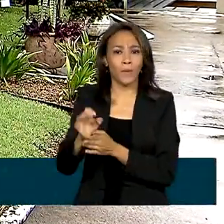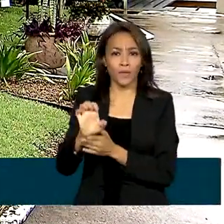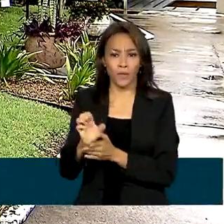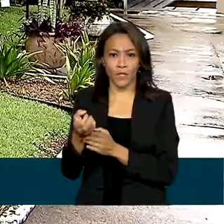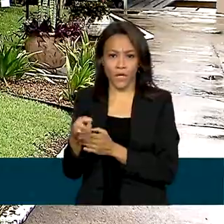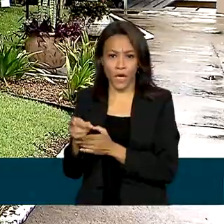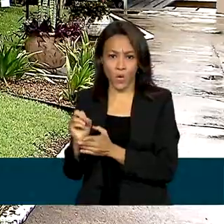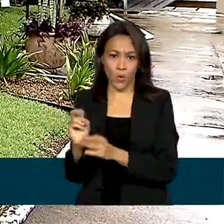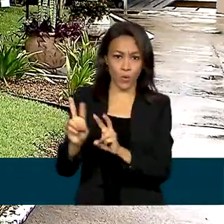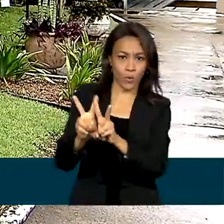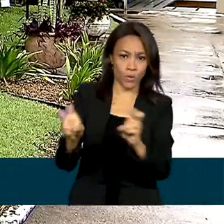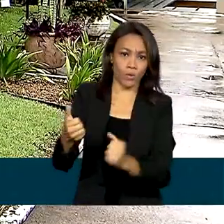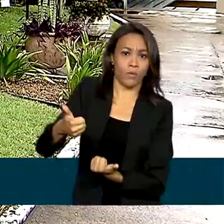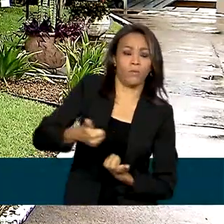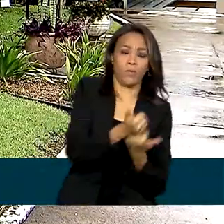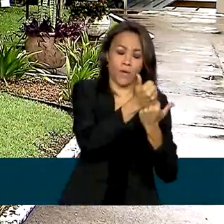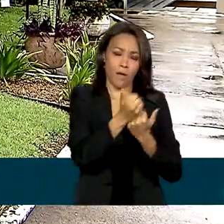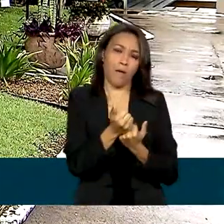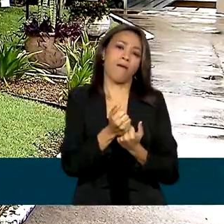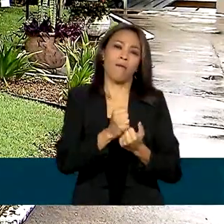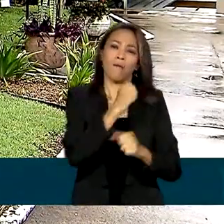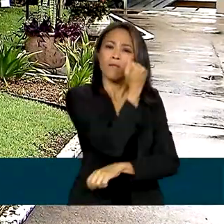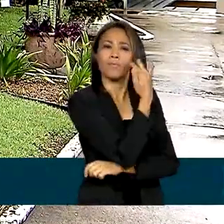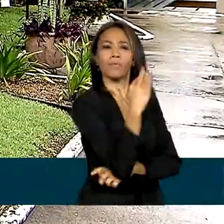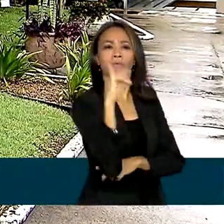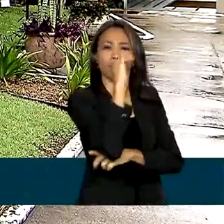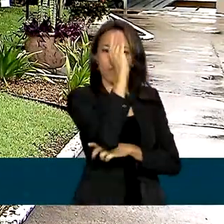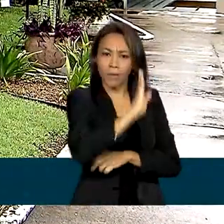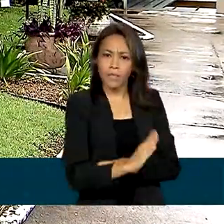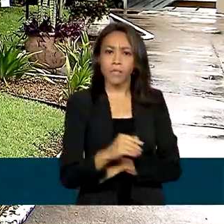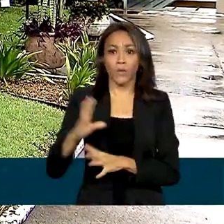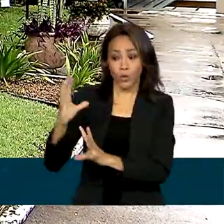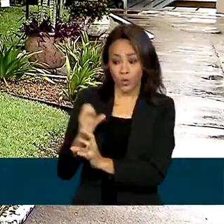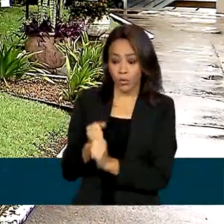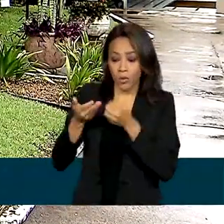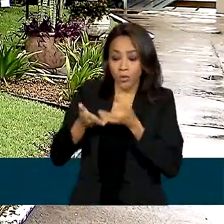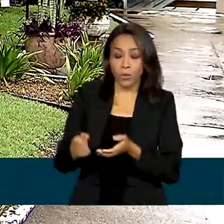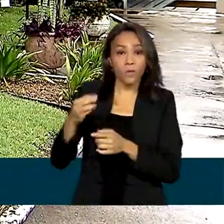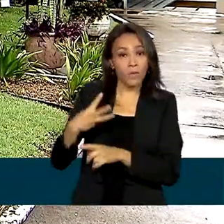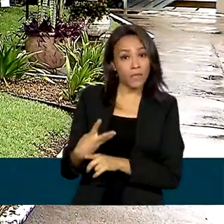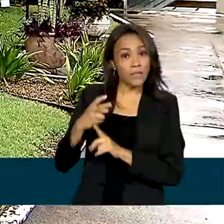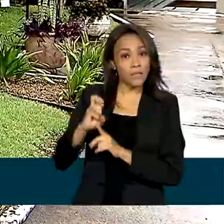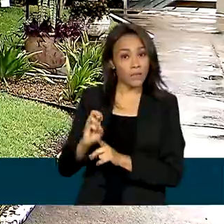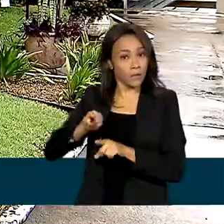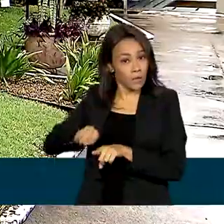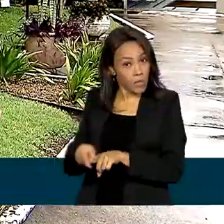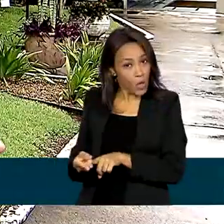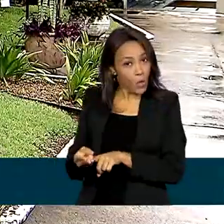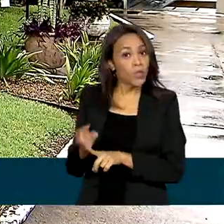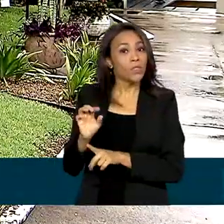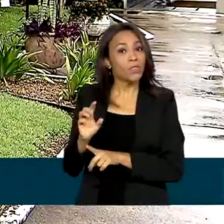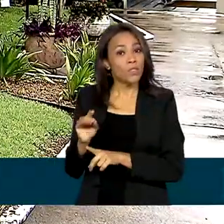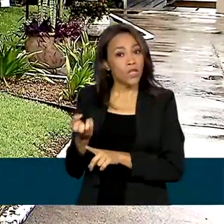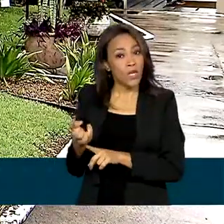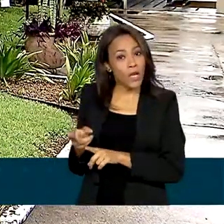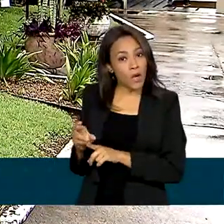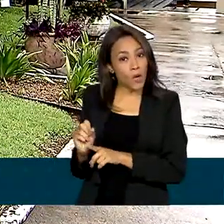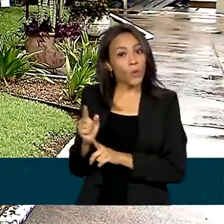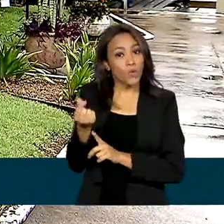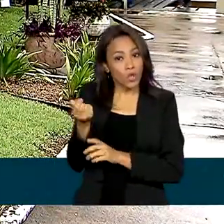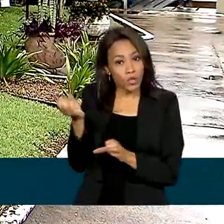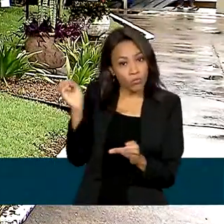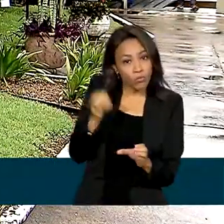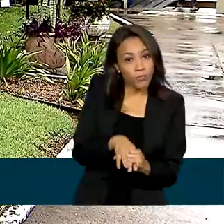ações ambientais no Brasil. Desse total, 35 milhões de euros serão destinados imediatamente ao Fundo